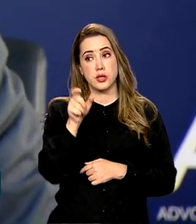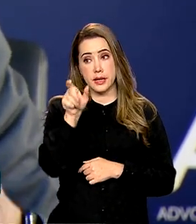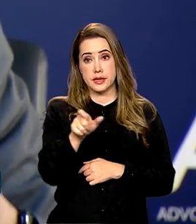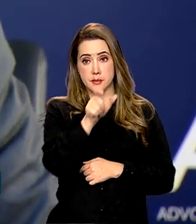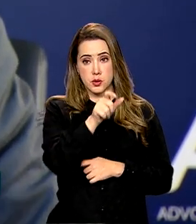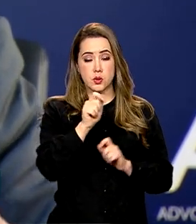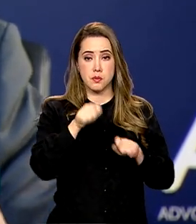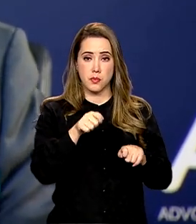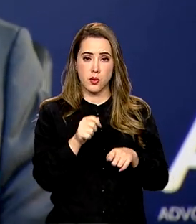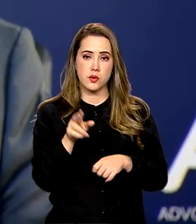acessar os recursos federais.